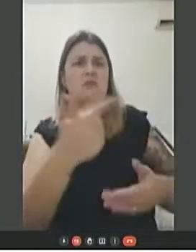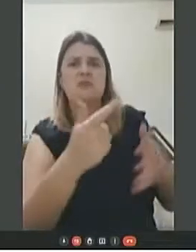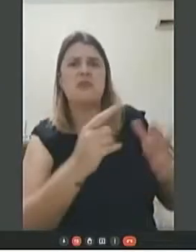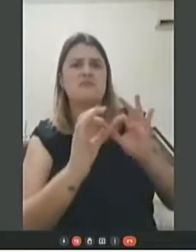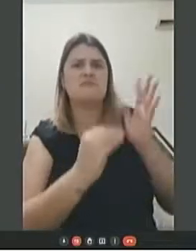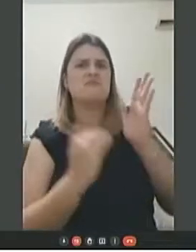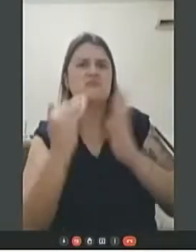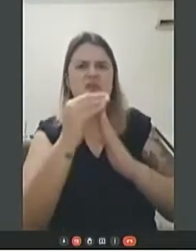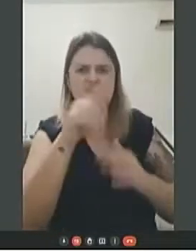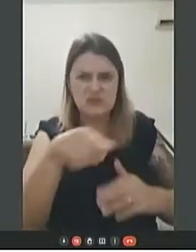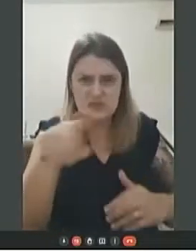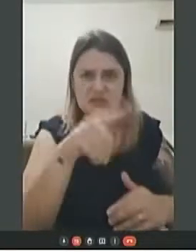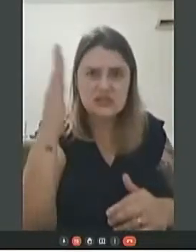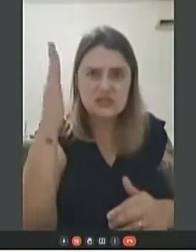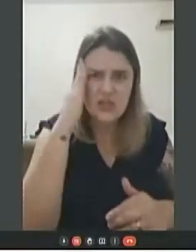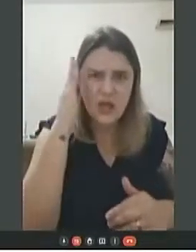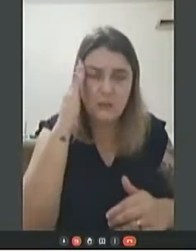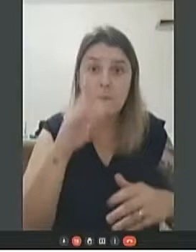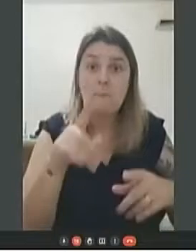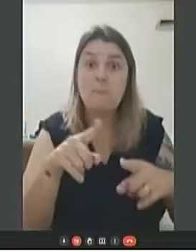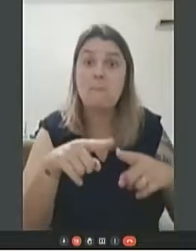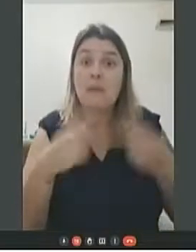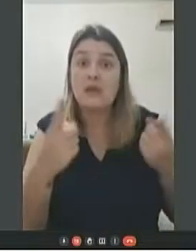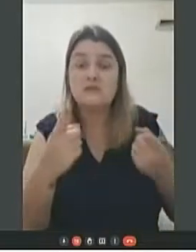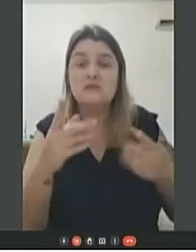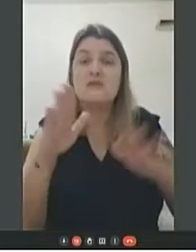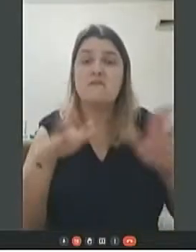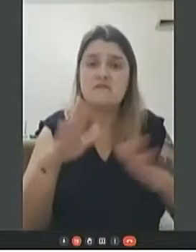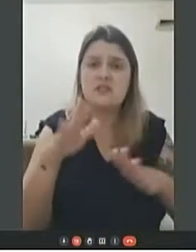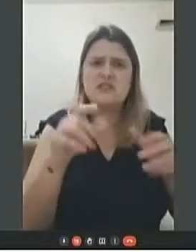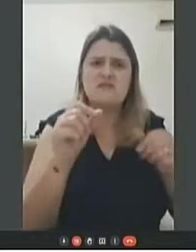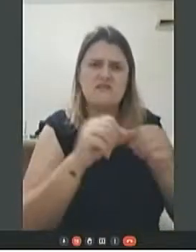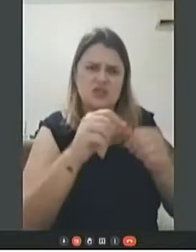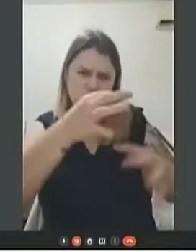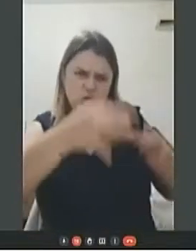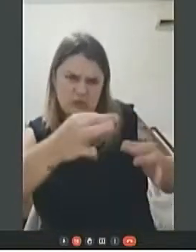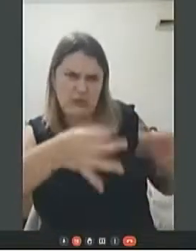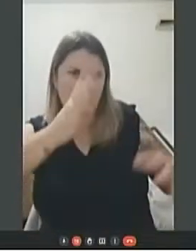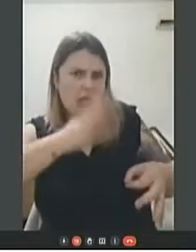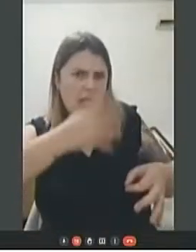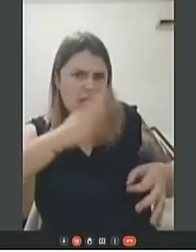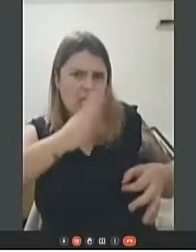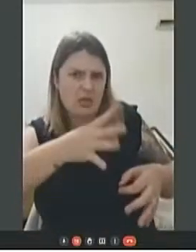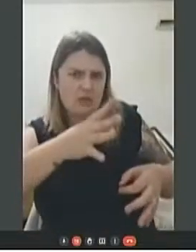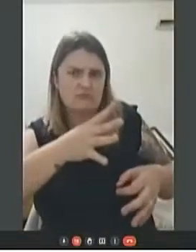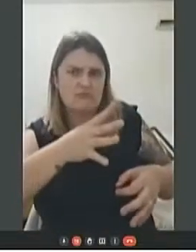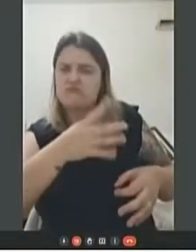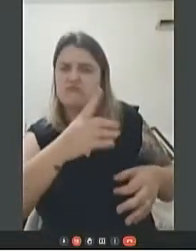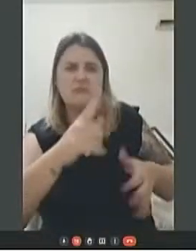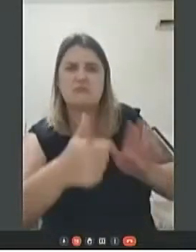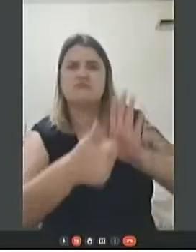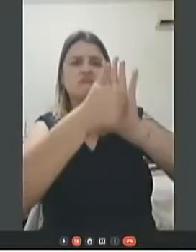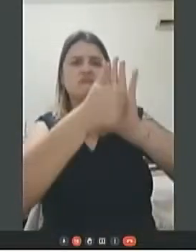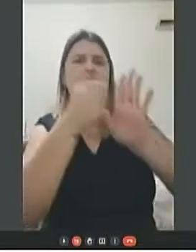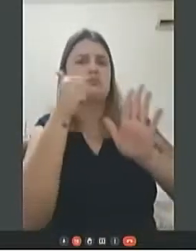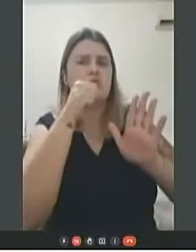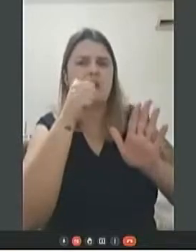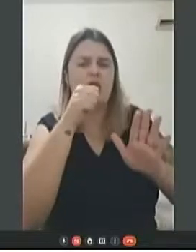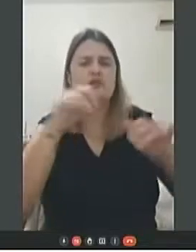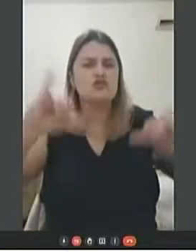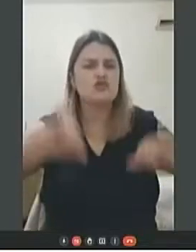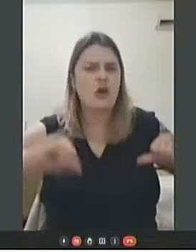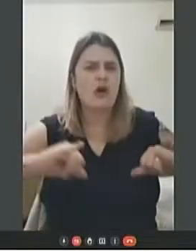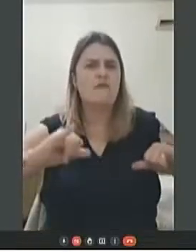vocês sabem, mas muitas vezes os julgamentos e as sentenças não são favoráveis às mulheres vítimas de abuso sexual.